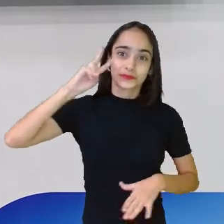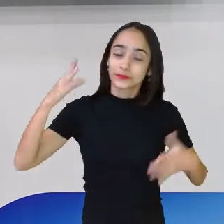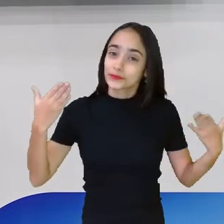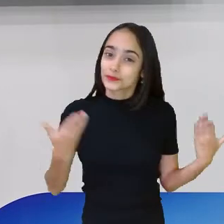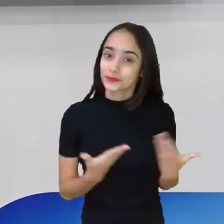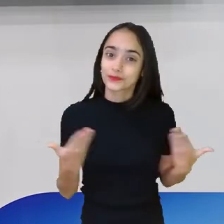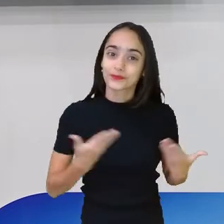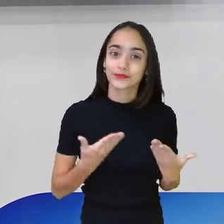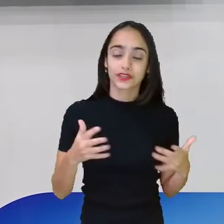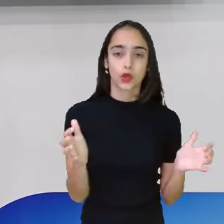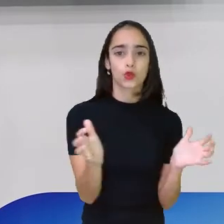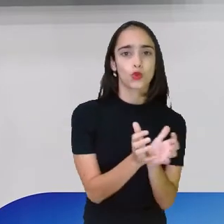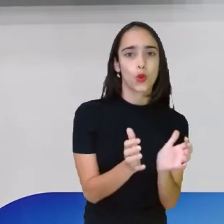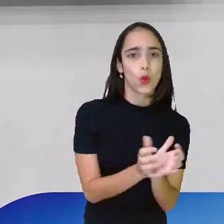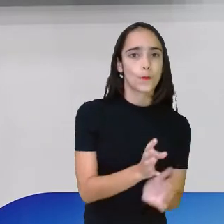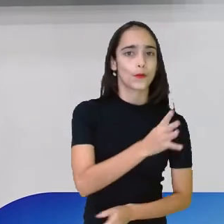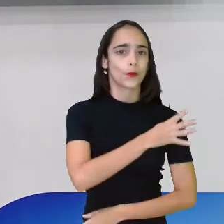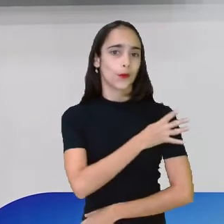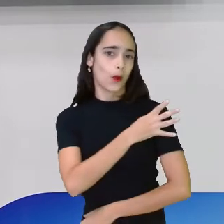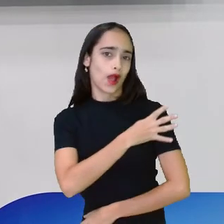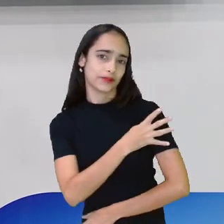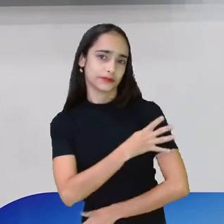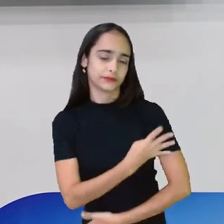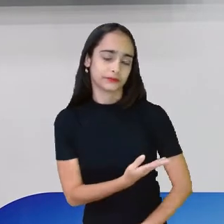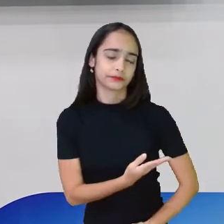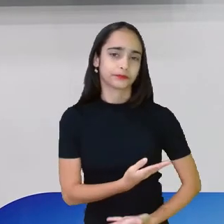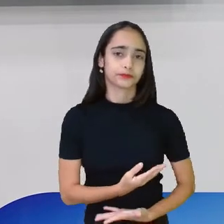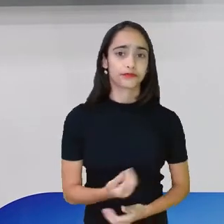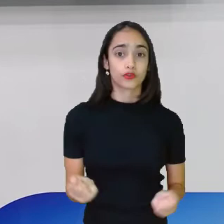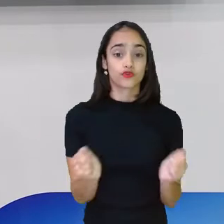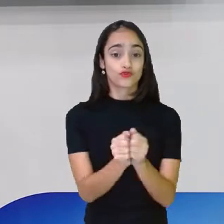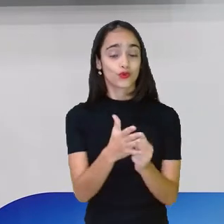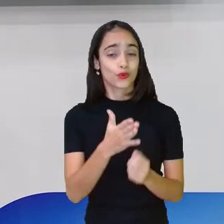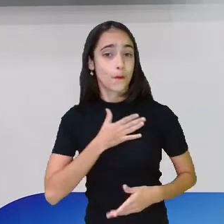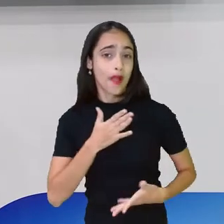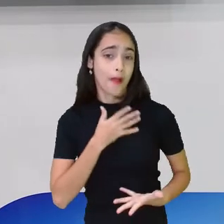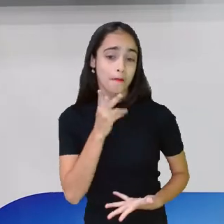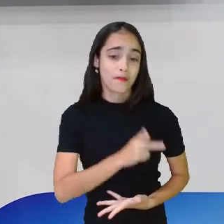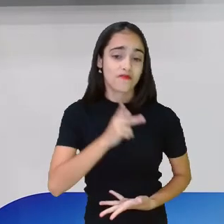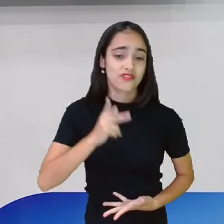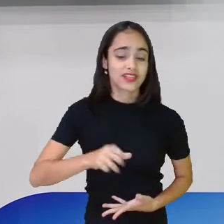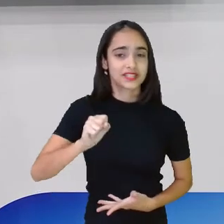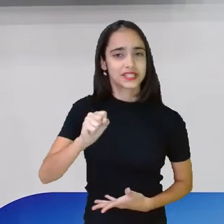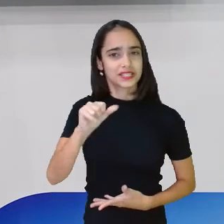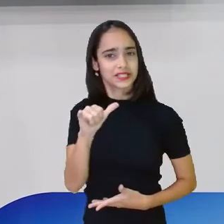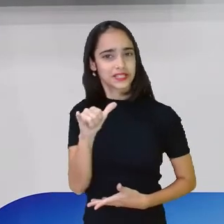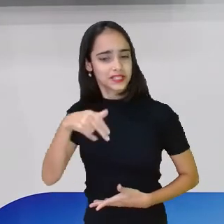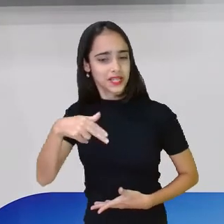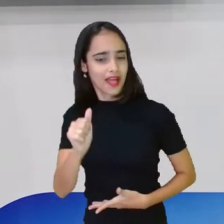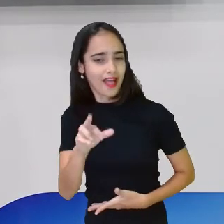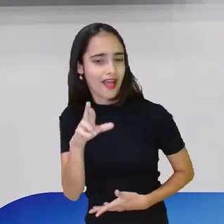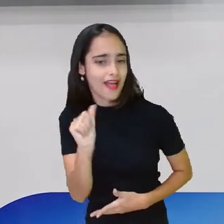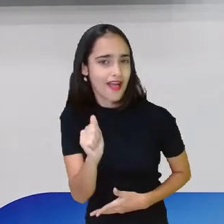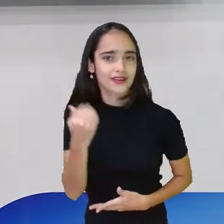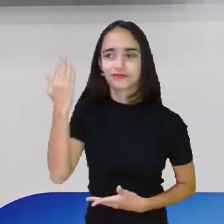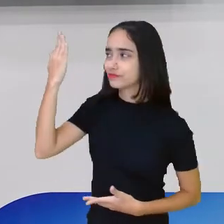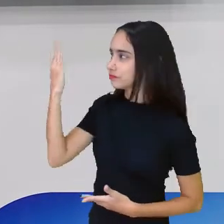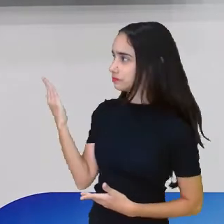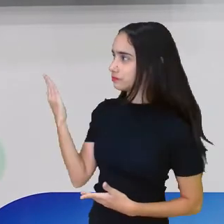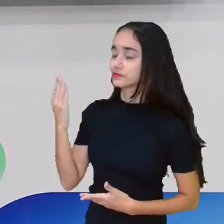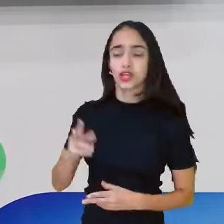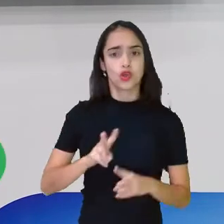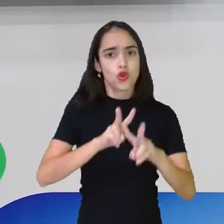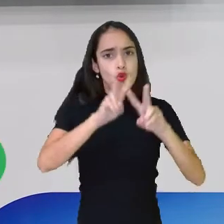para as turmas do 4º ano em Acelera. Comigo, professora Sinara Souza e o conteúdo da gente hoje, olha,